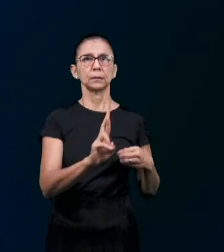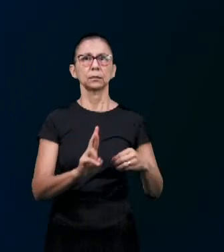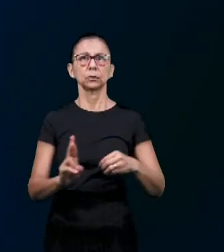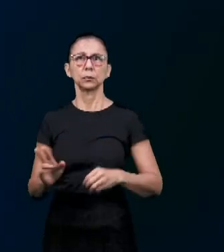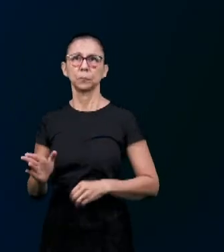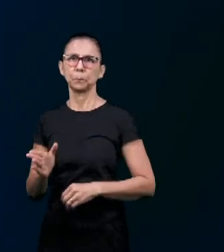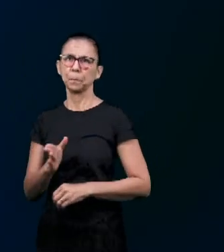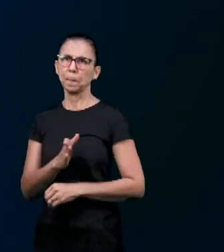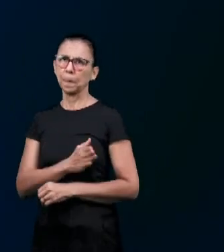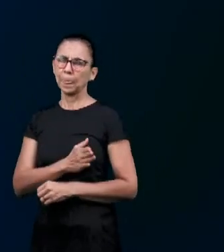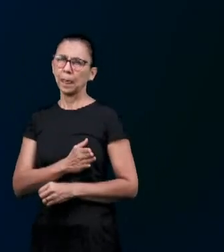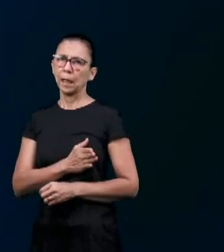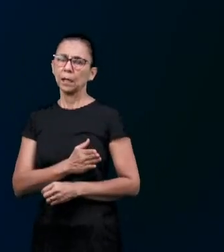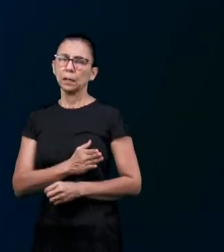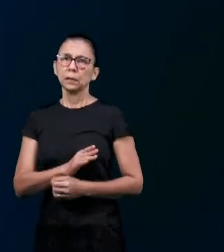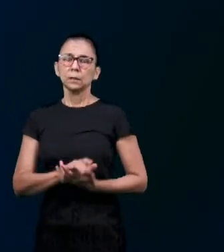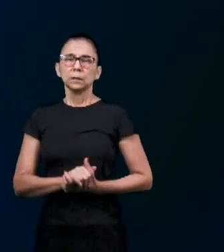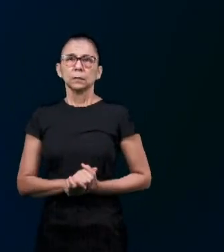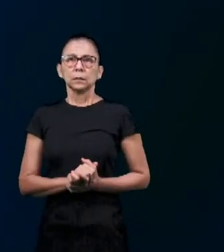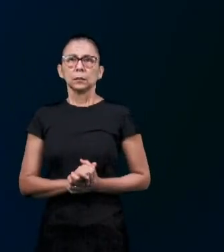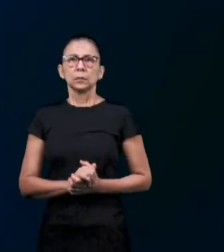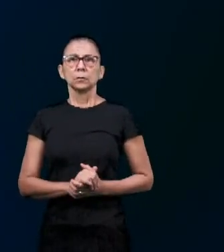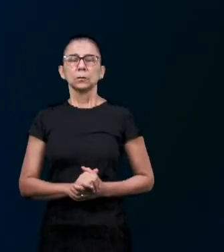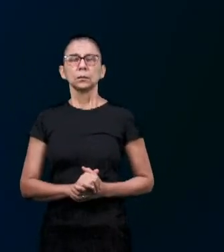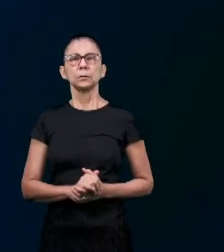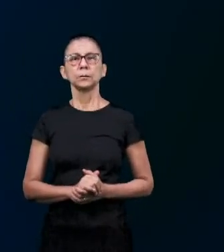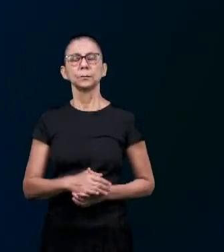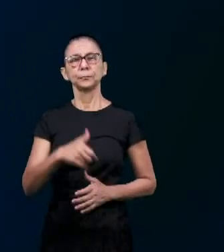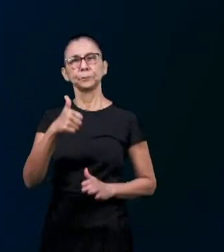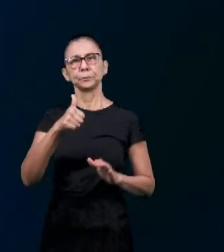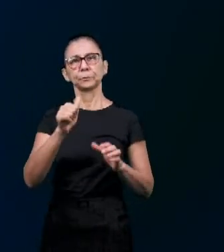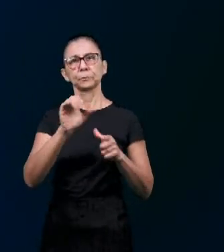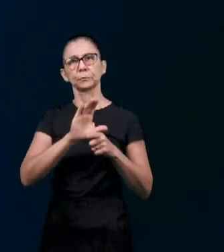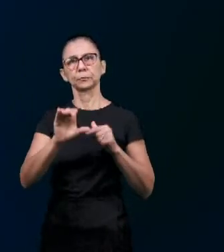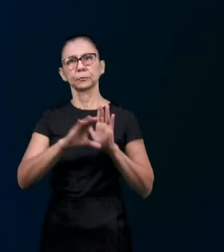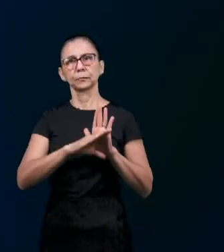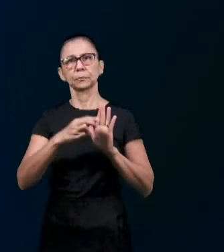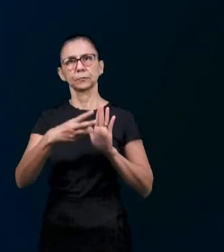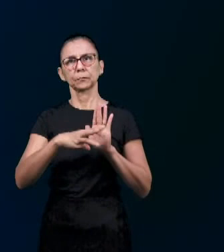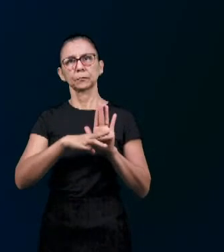físico E em Êxodo Capítulo 25 Versículo 16